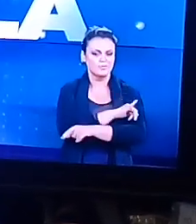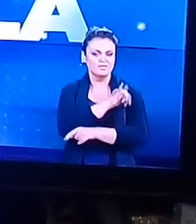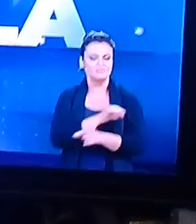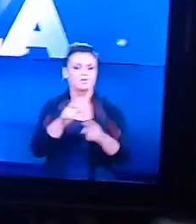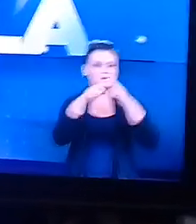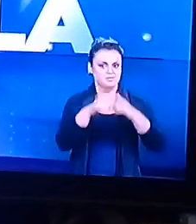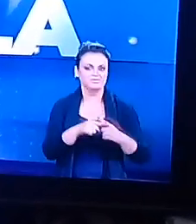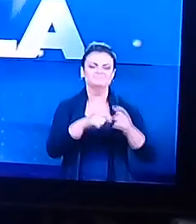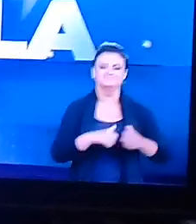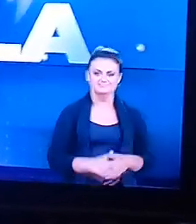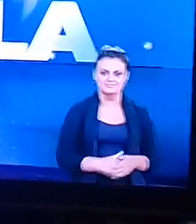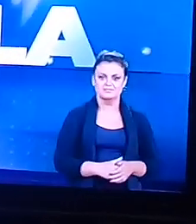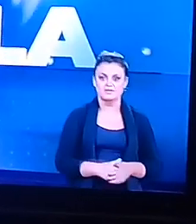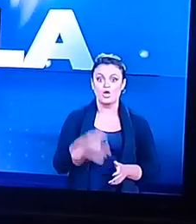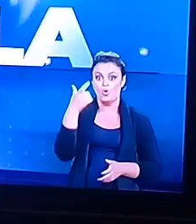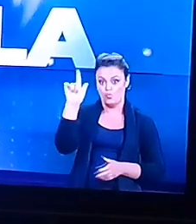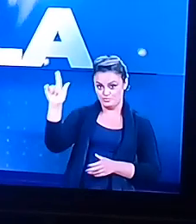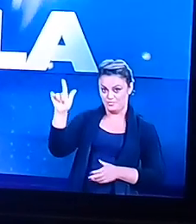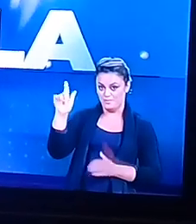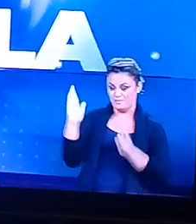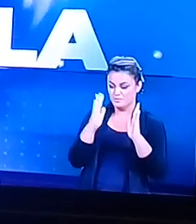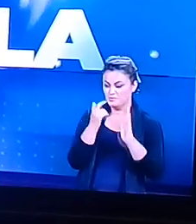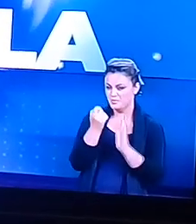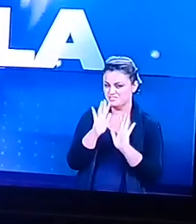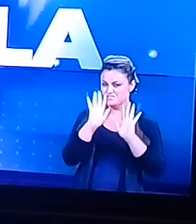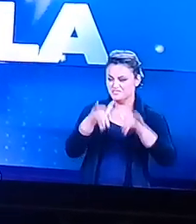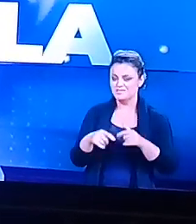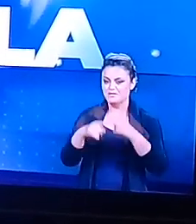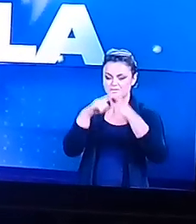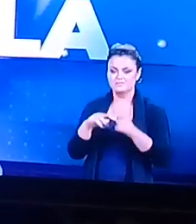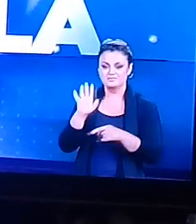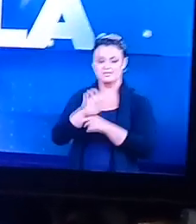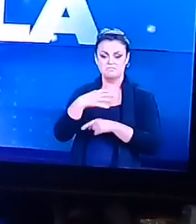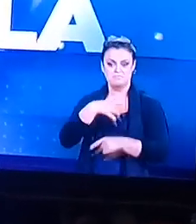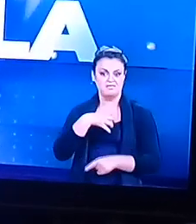É muito interessante Esse ciclo Né?